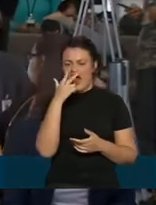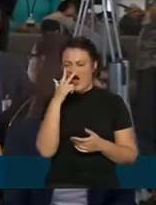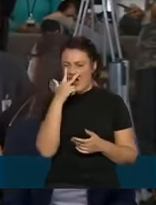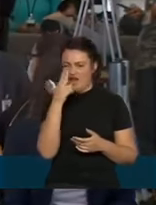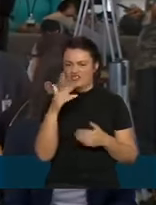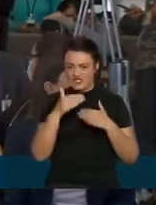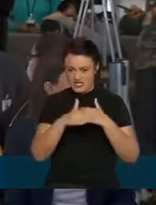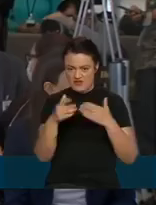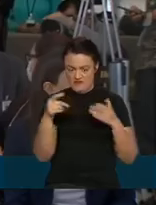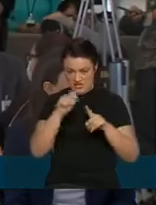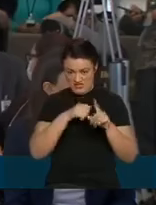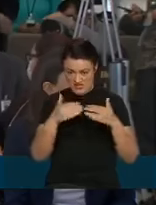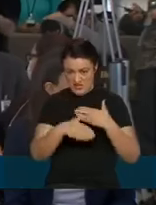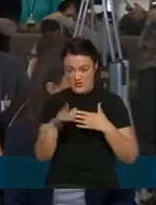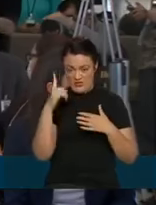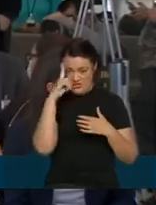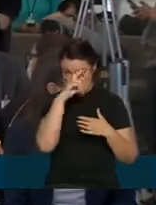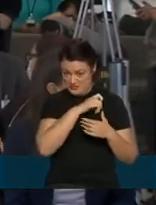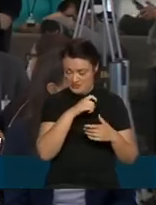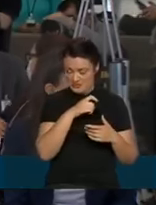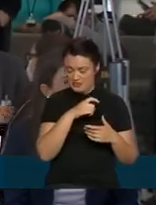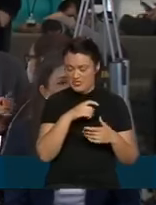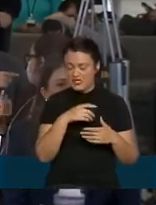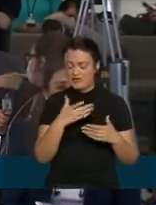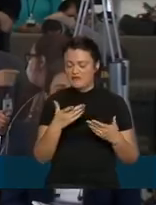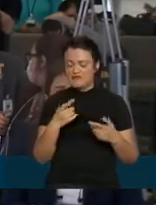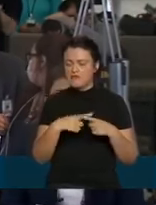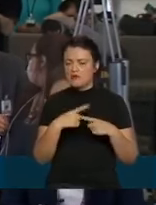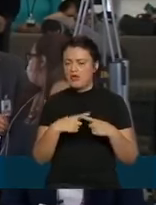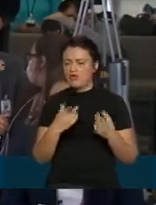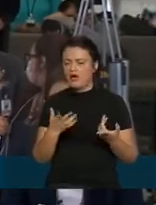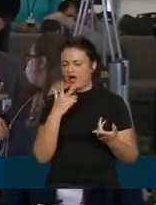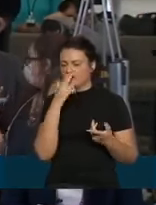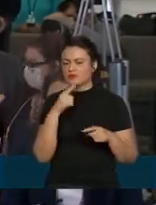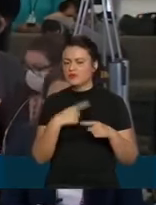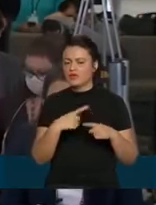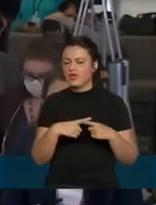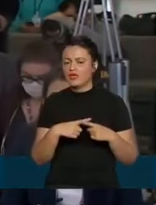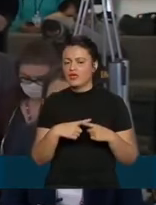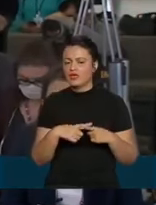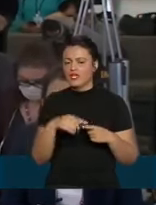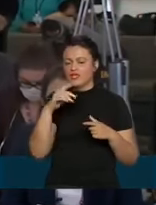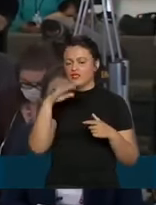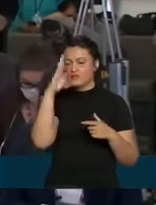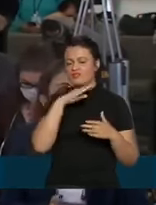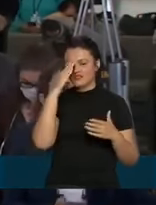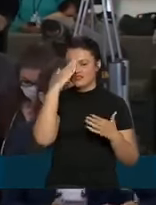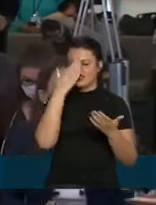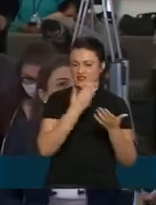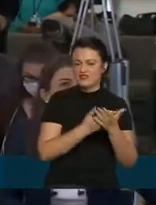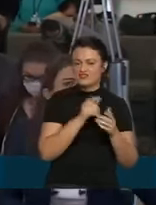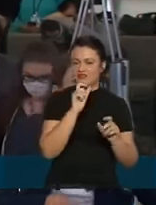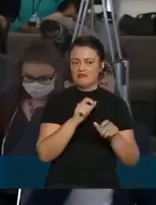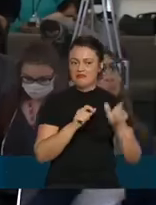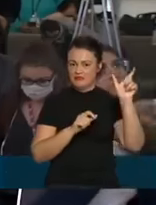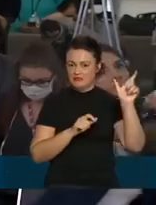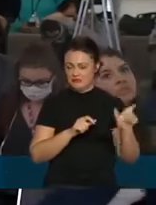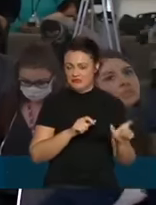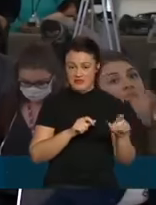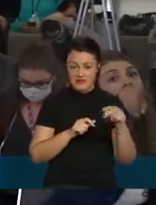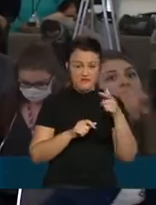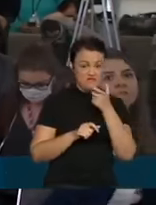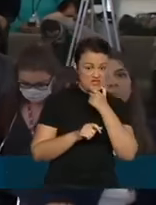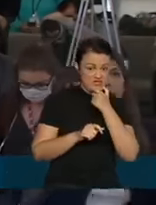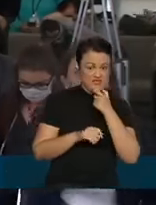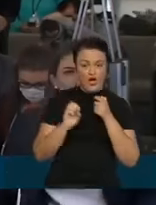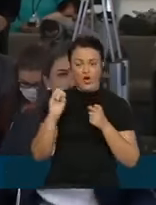de maio e junho serem mais duros, e em quem os brasileiros devem acreditar agora, no